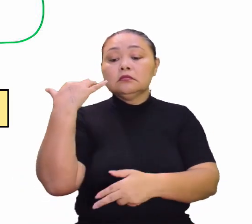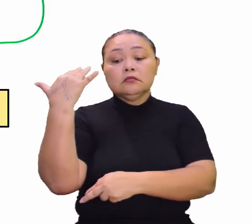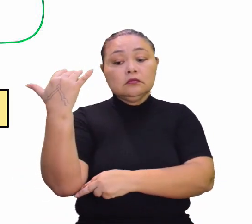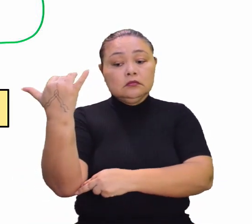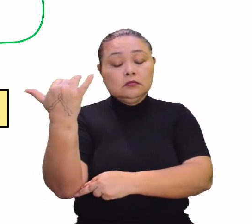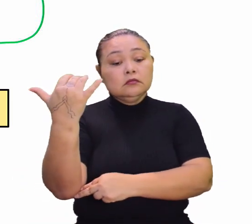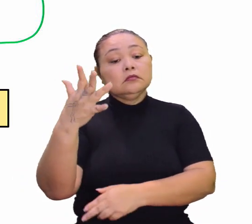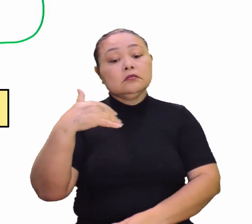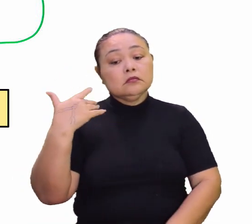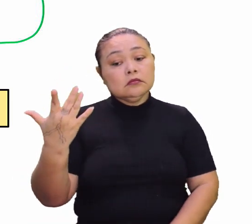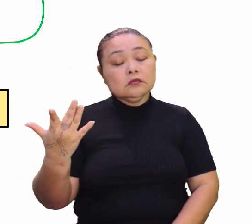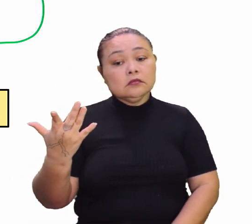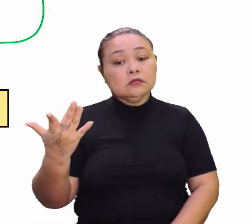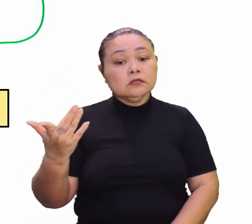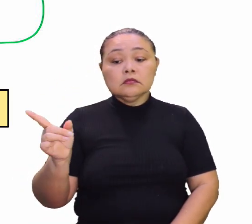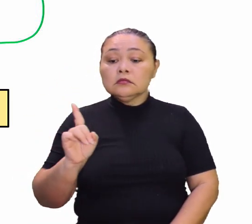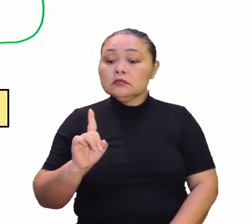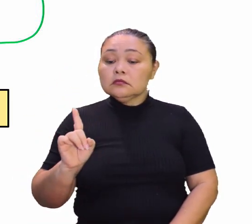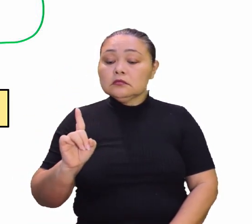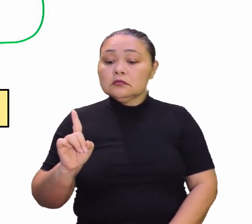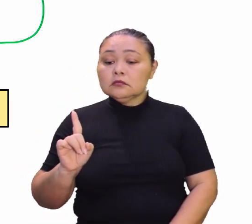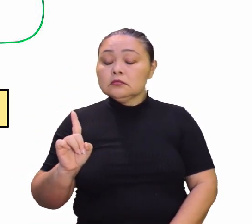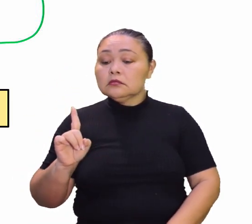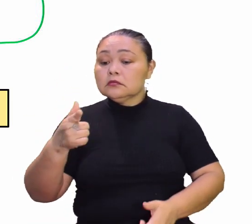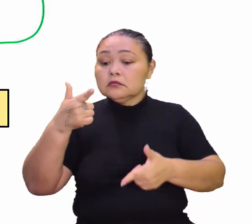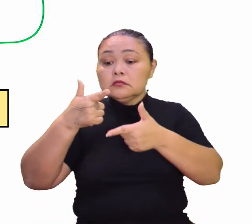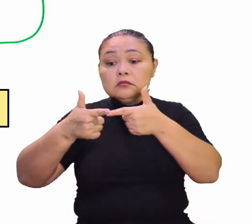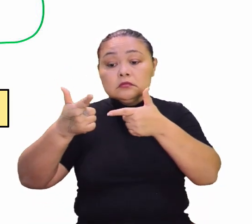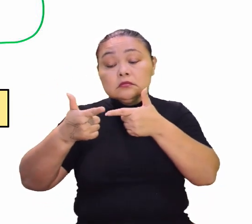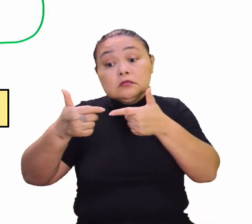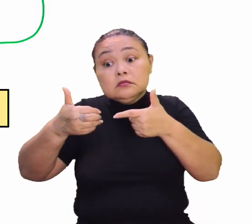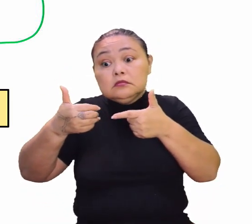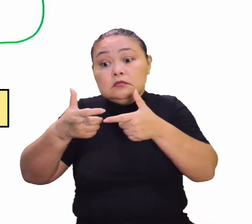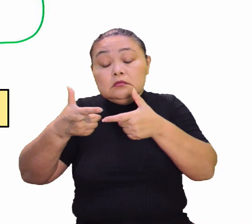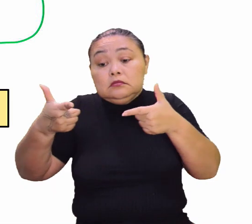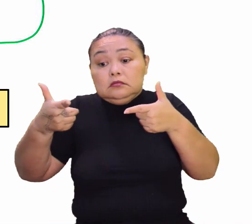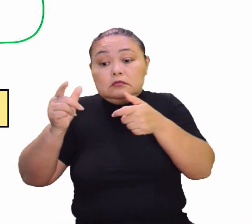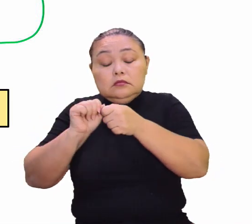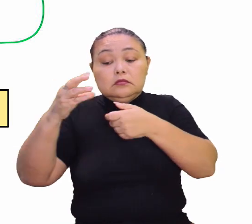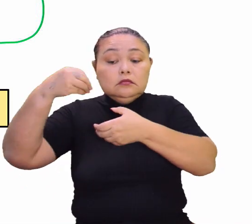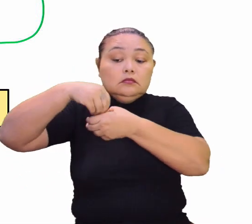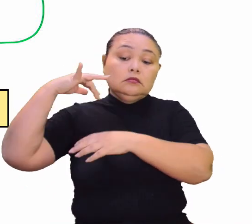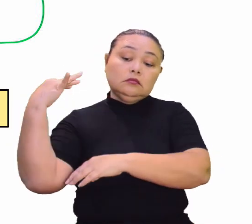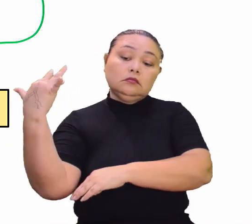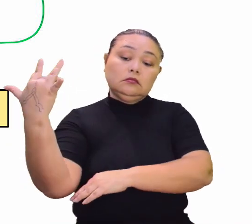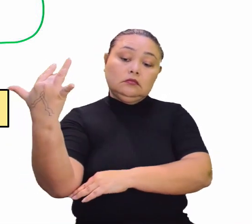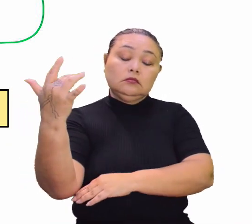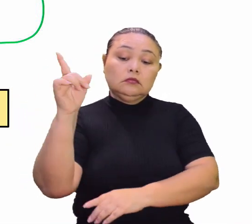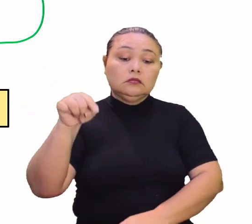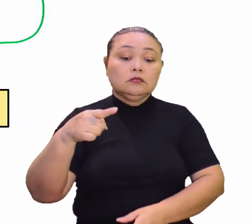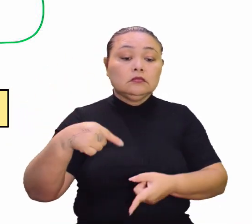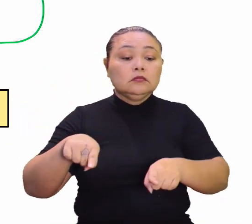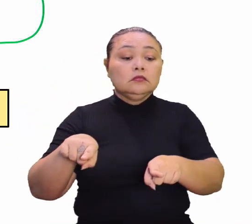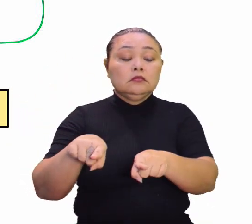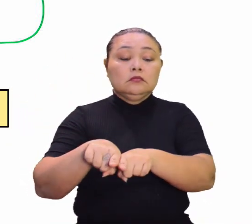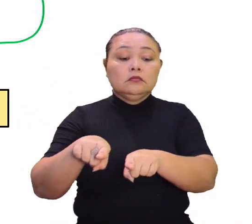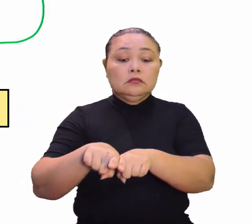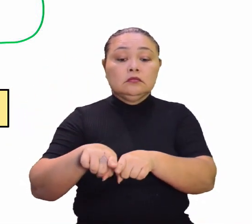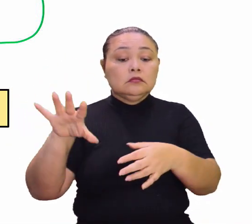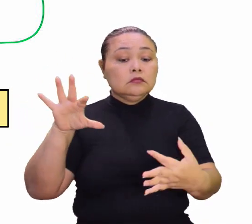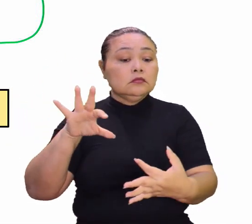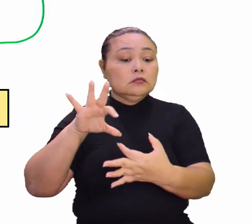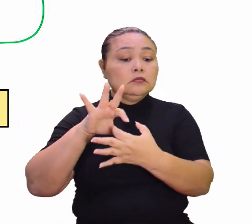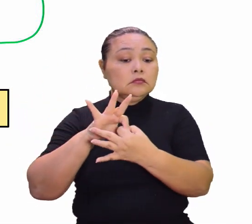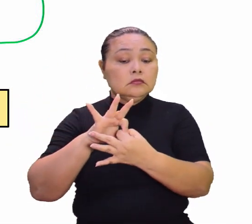bem. De forma que não impacte tanto na natureza. Muito bem. É isso? Também está